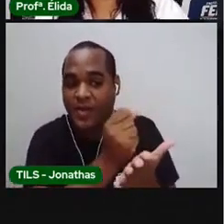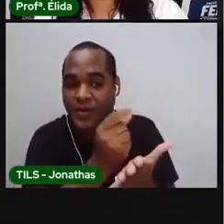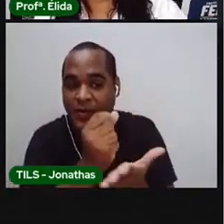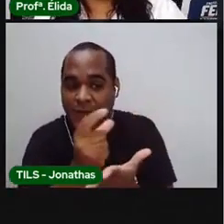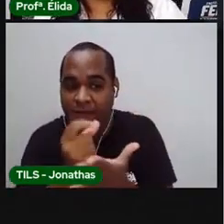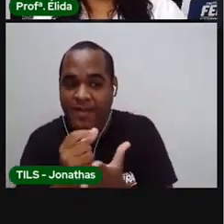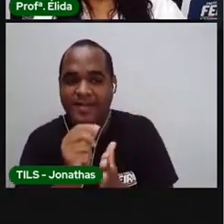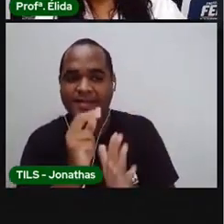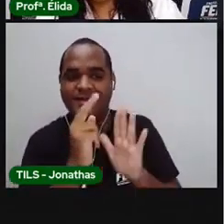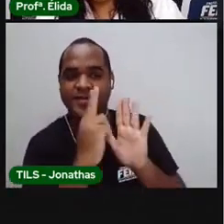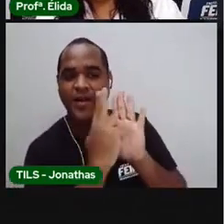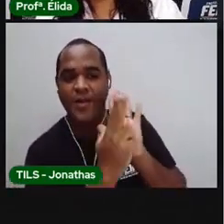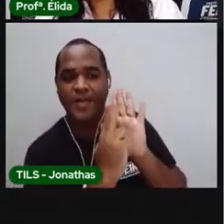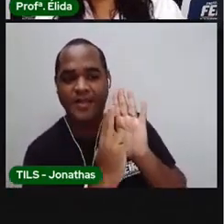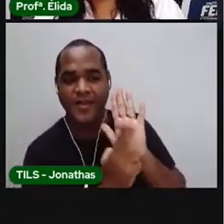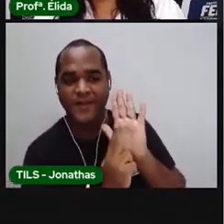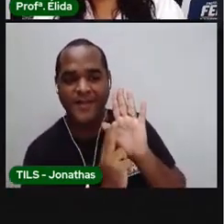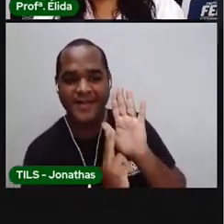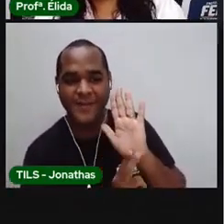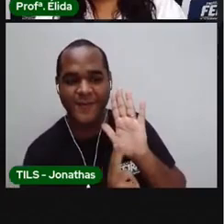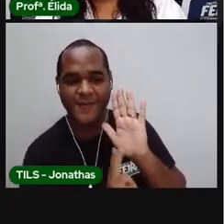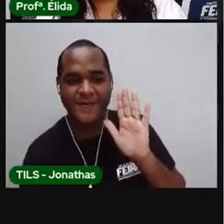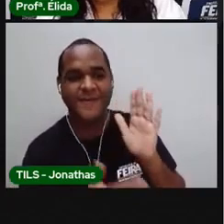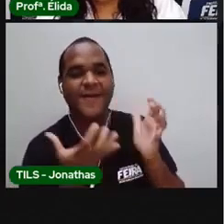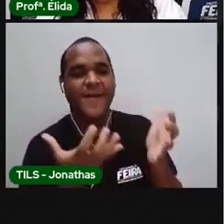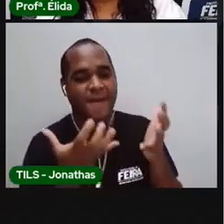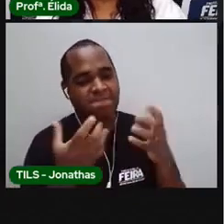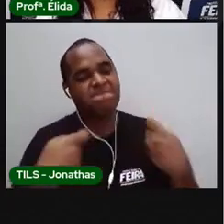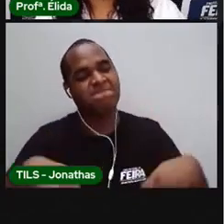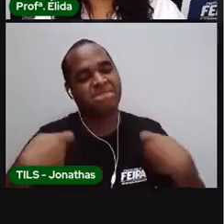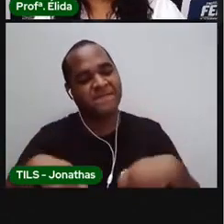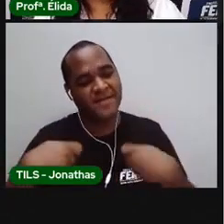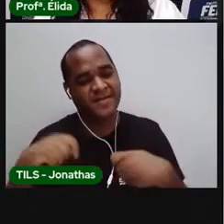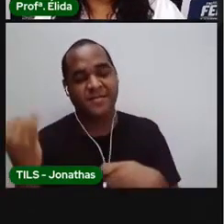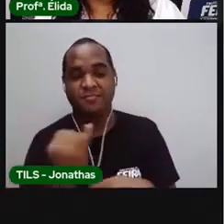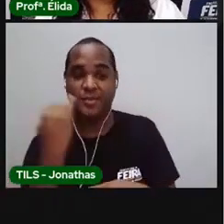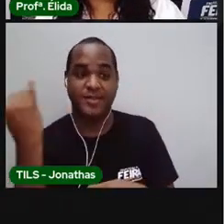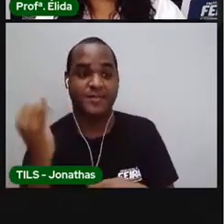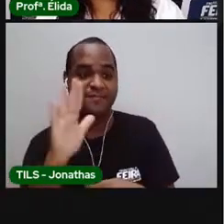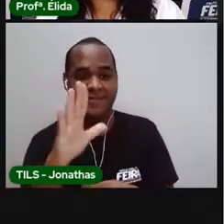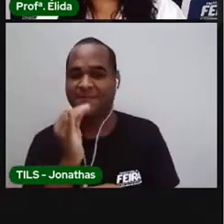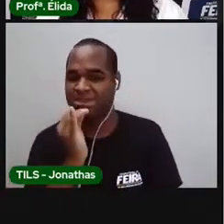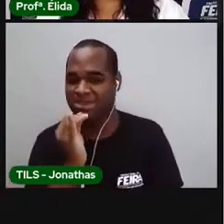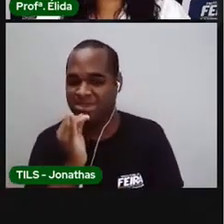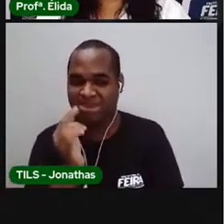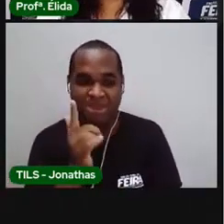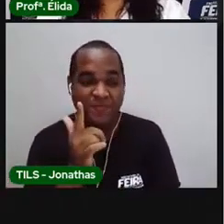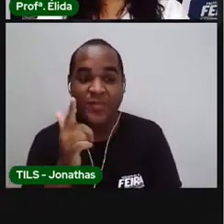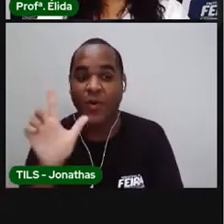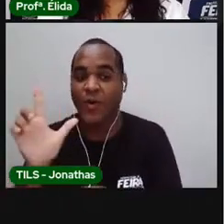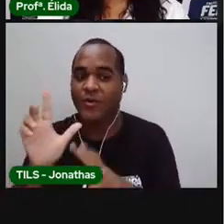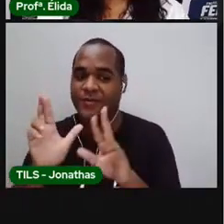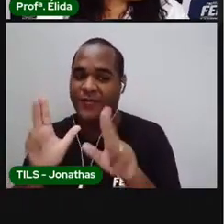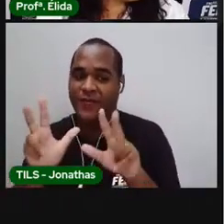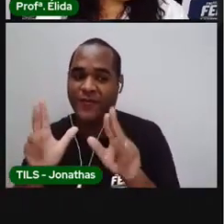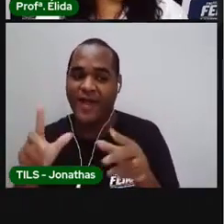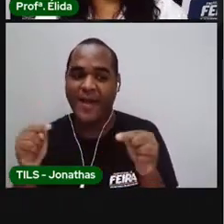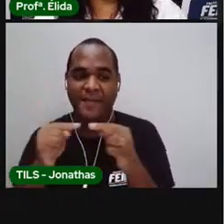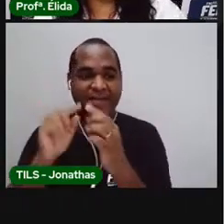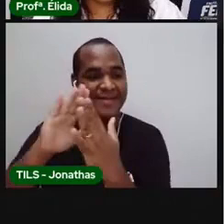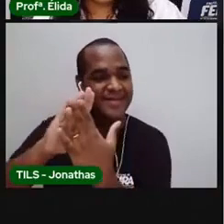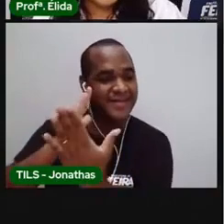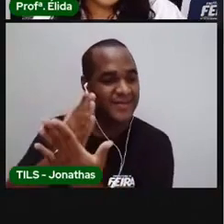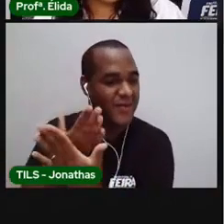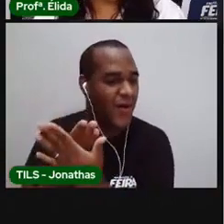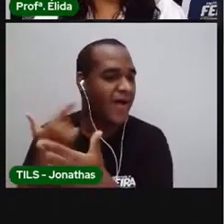colocamos as nossas compras, aquilo que a gente precisa embaixo. Quando se trata de escola,